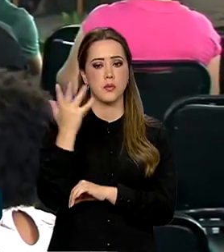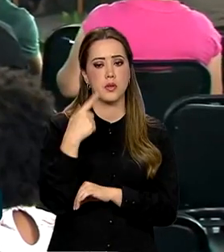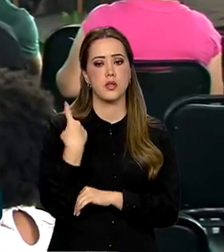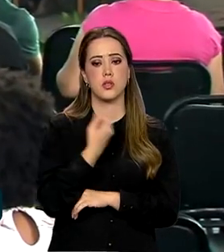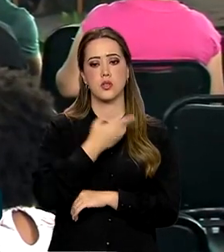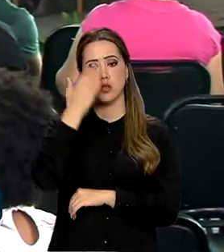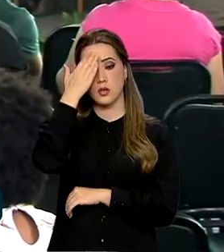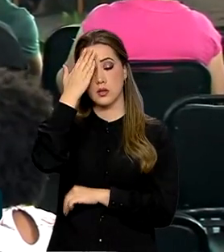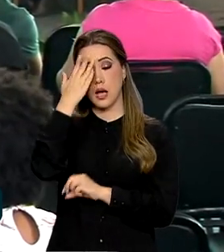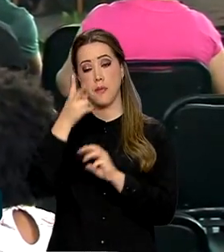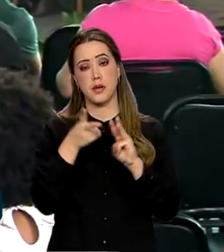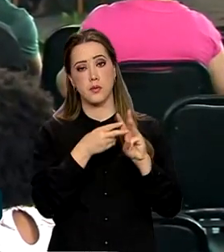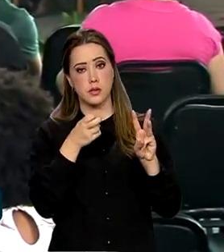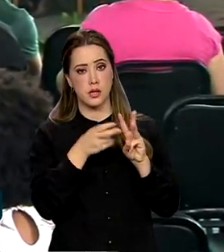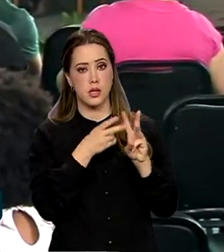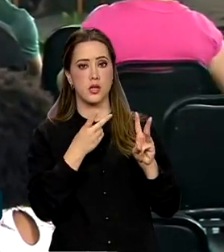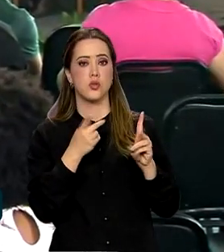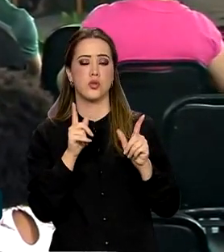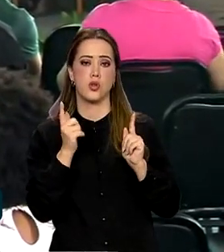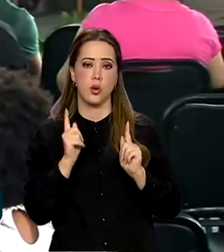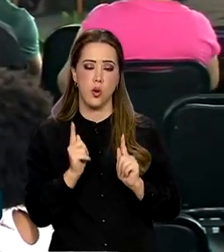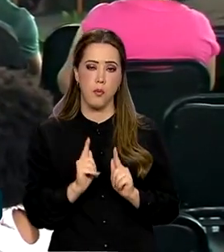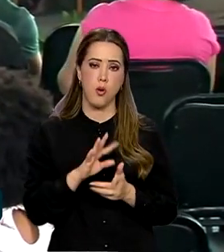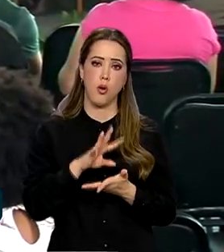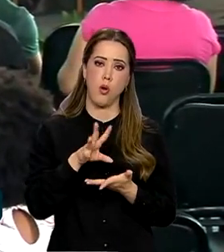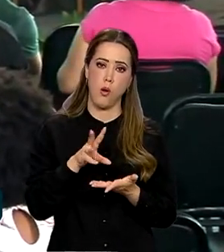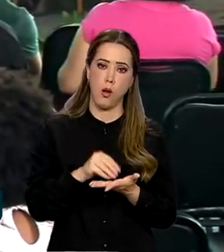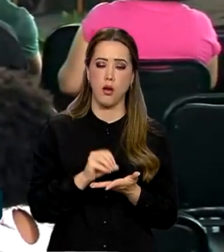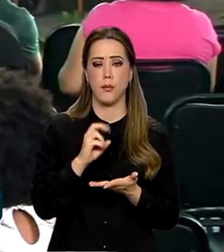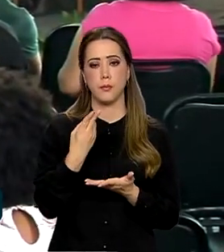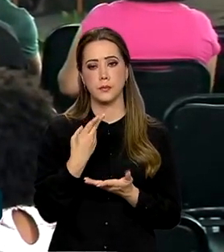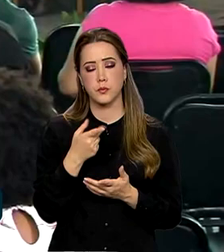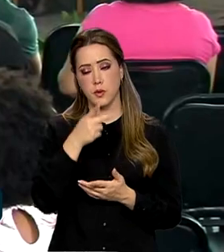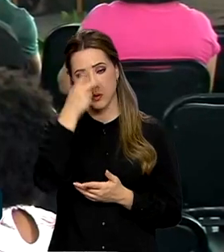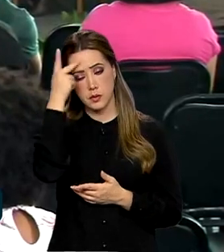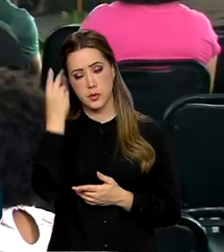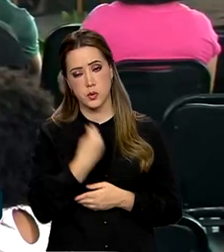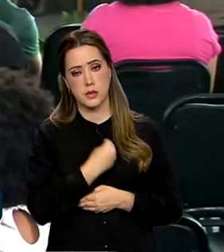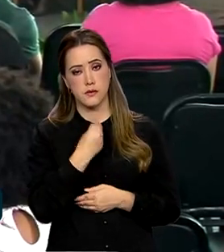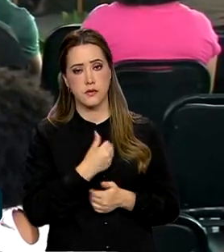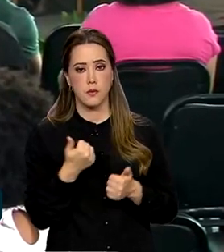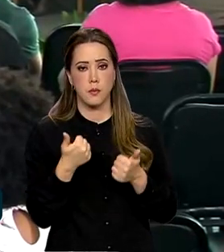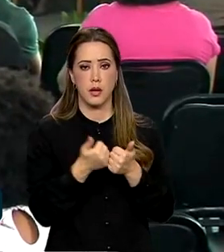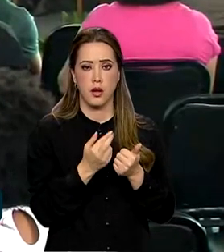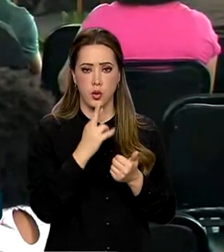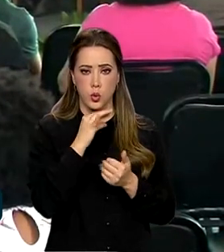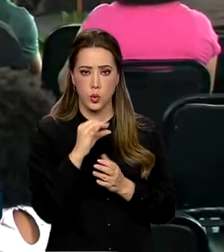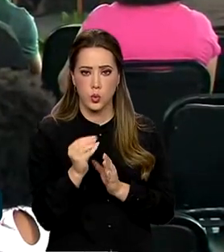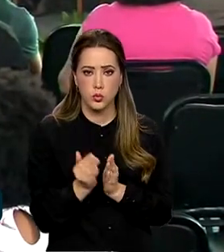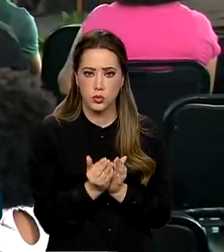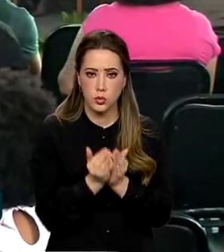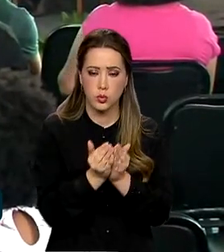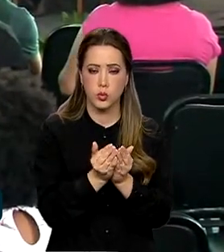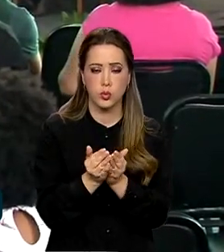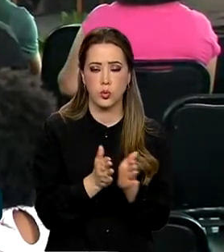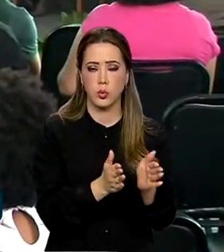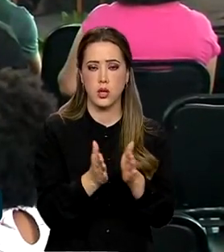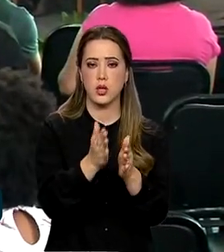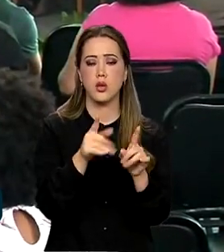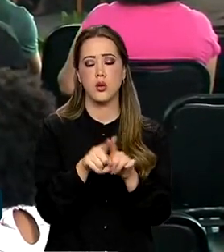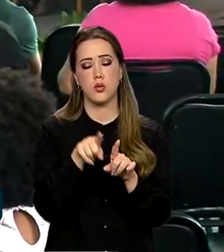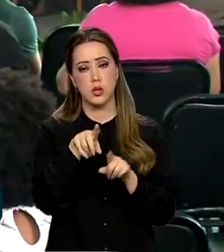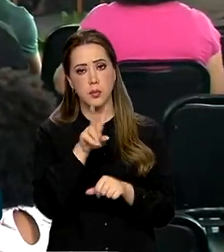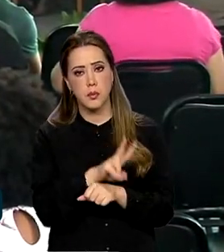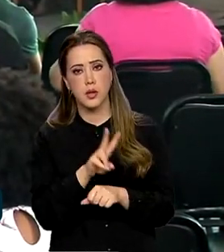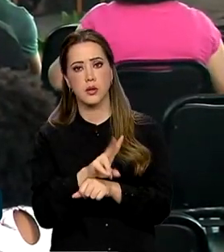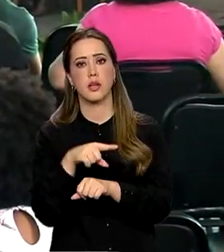pessoas que protegem o nosso meio ambiente. E não seria esse diálogo quanto mais democrático se não estivéssemos